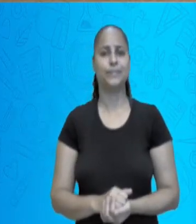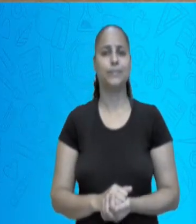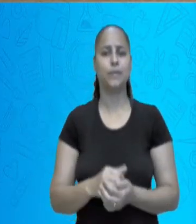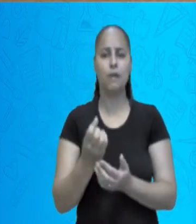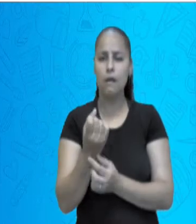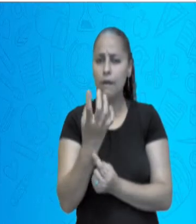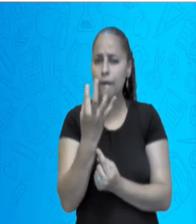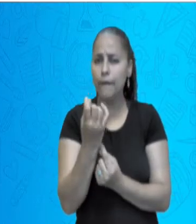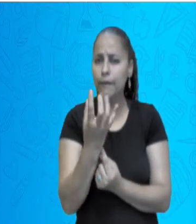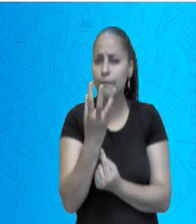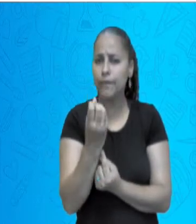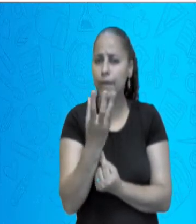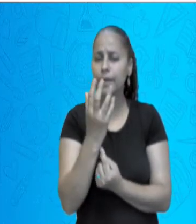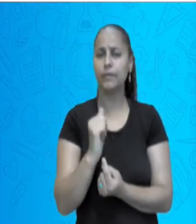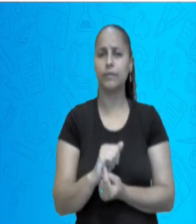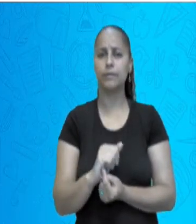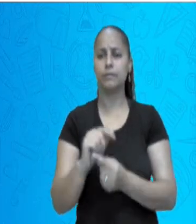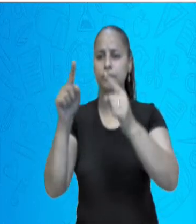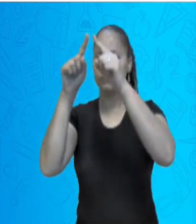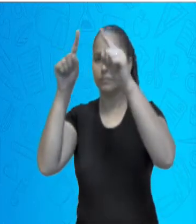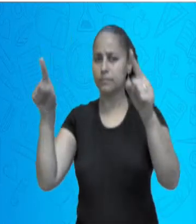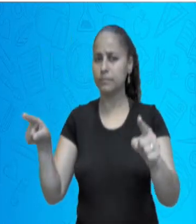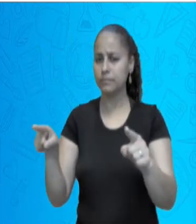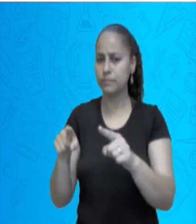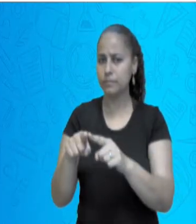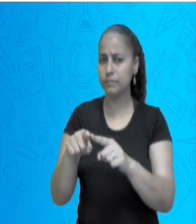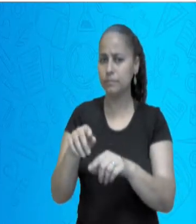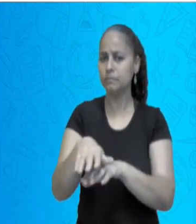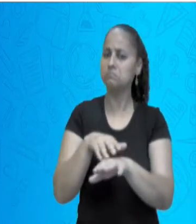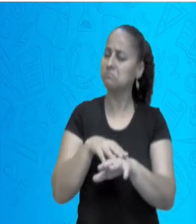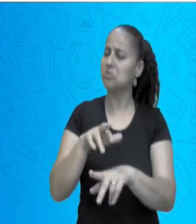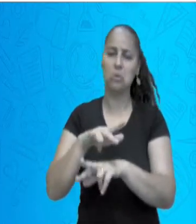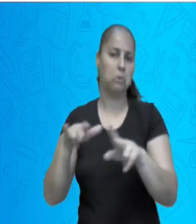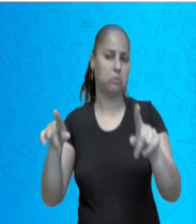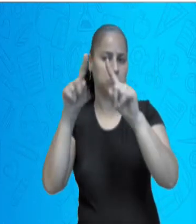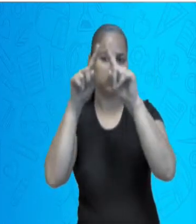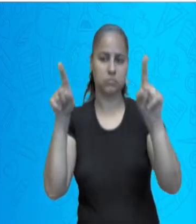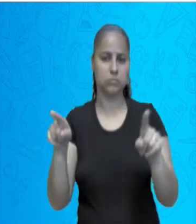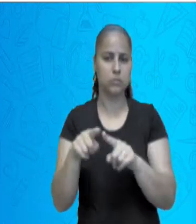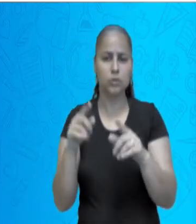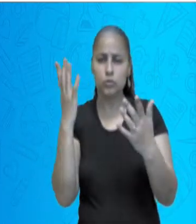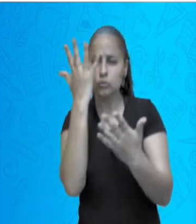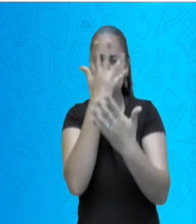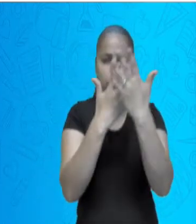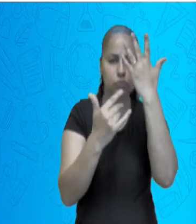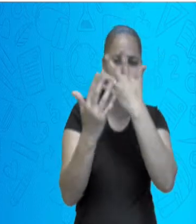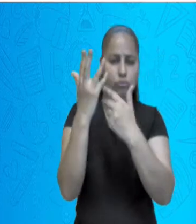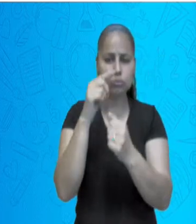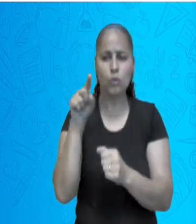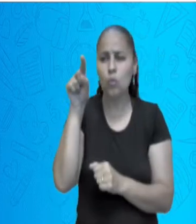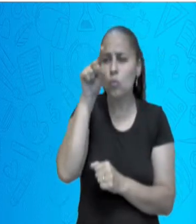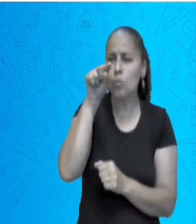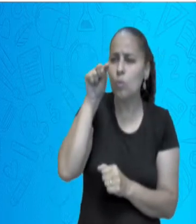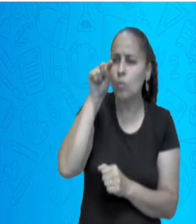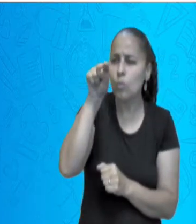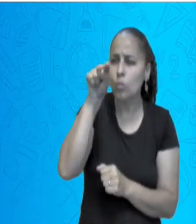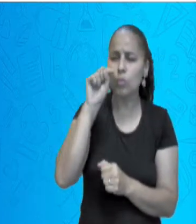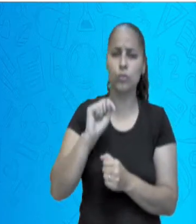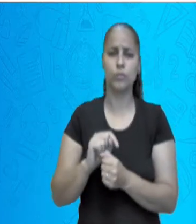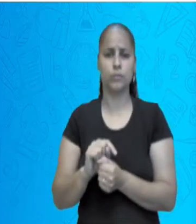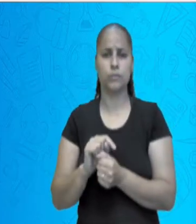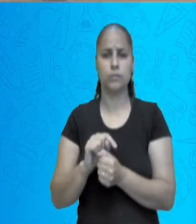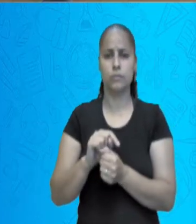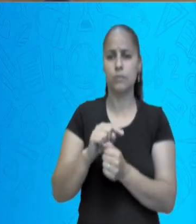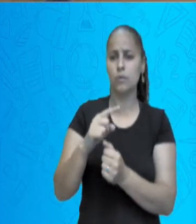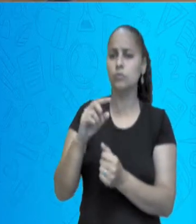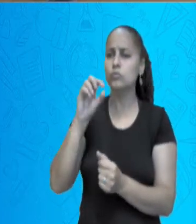a vela, a caixa de sapato, ou a caixa escura, com este buraco, onde